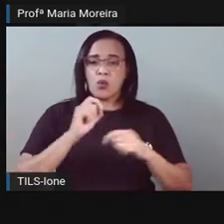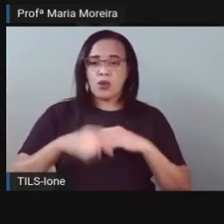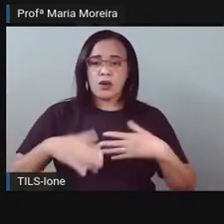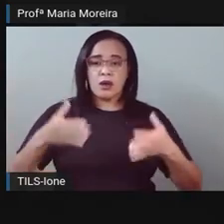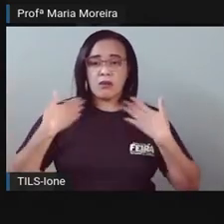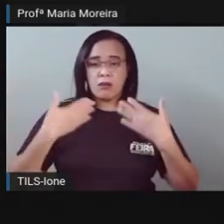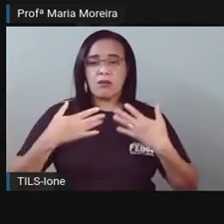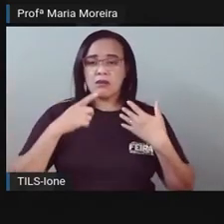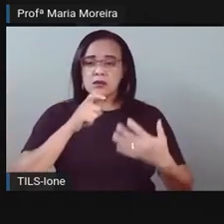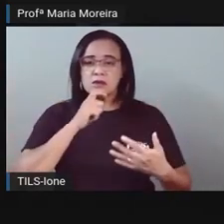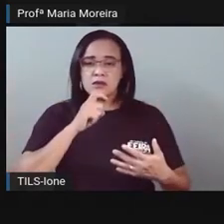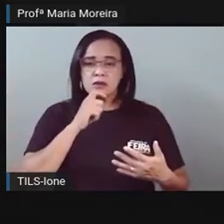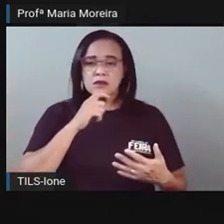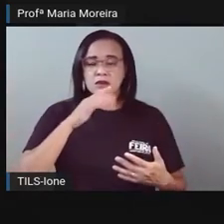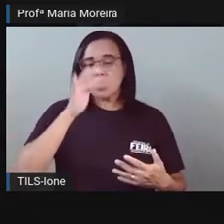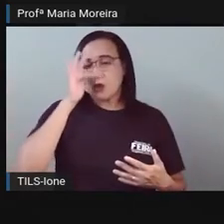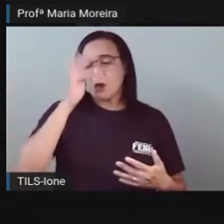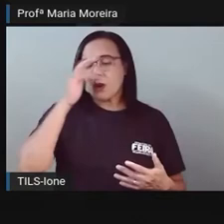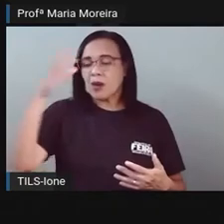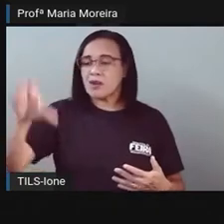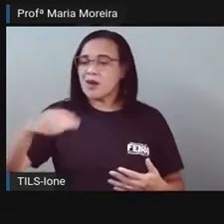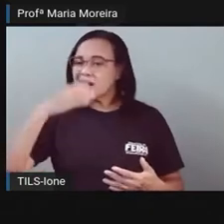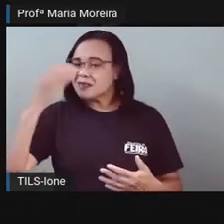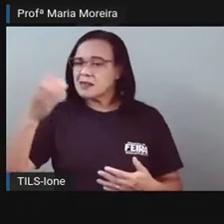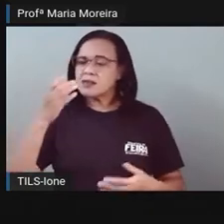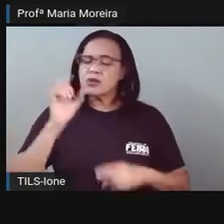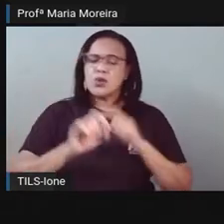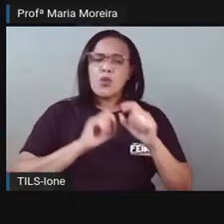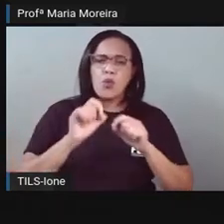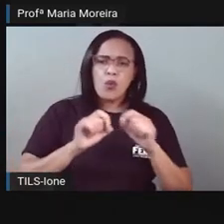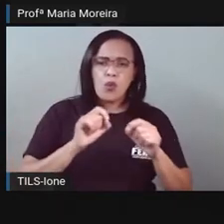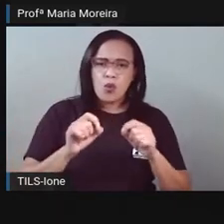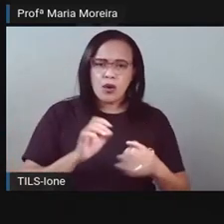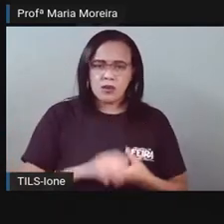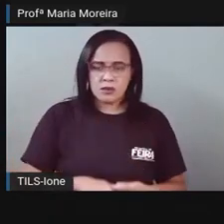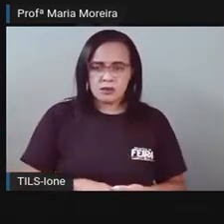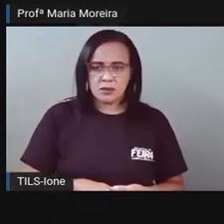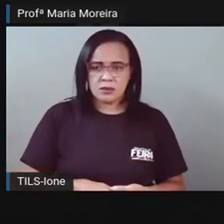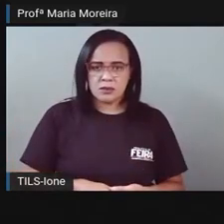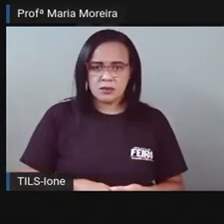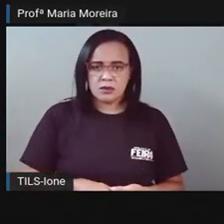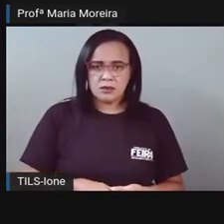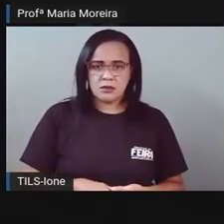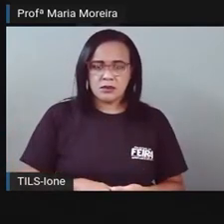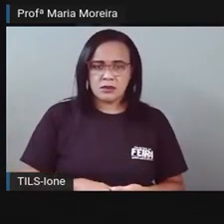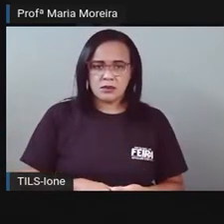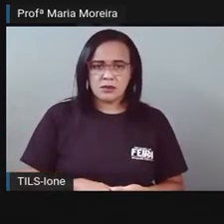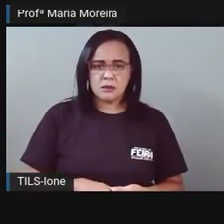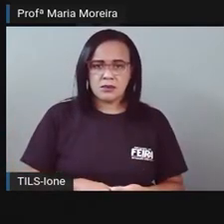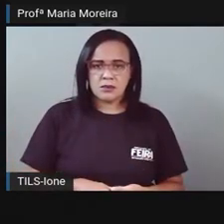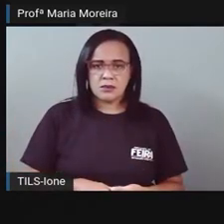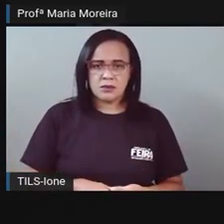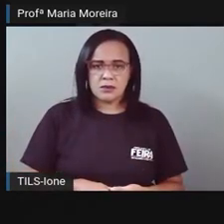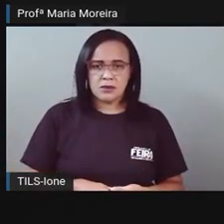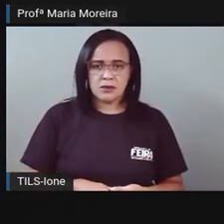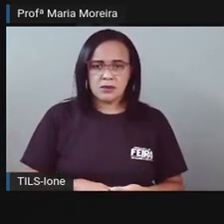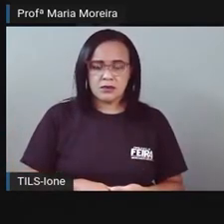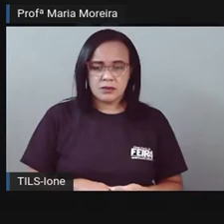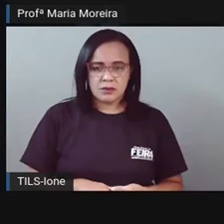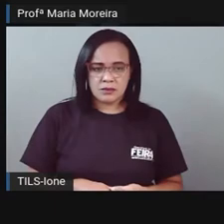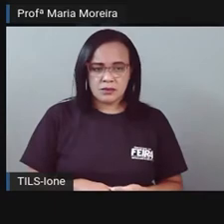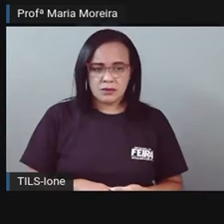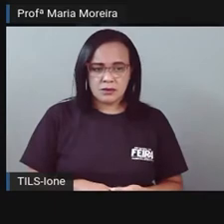era uma peça chave para a sobrevivência. Os babilônios, maias e vários outros povos